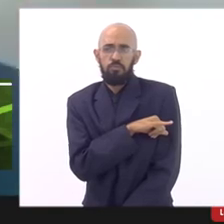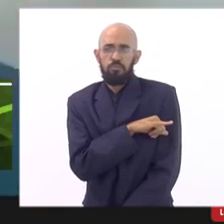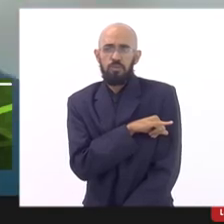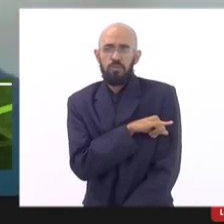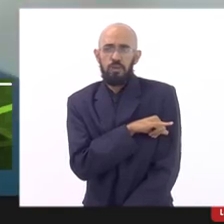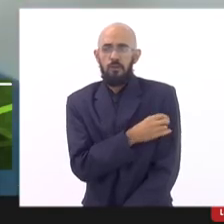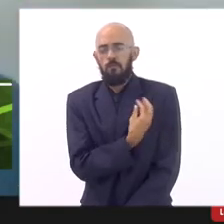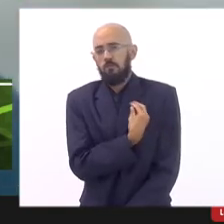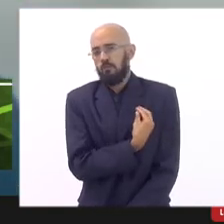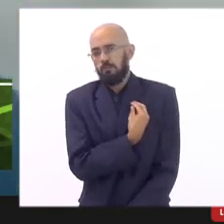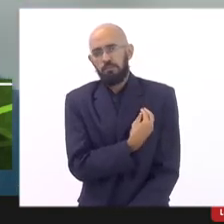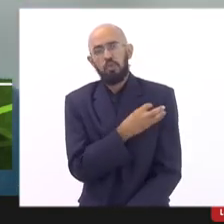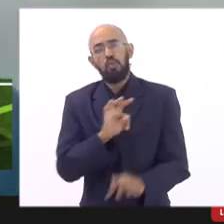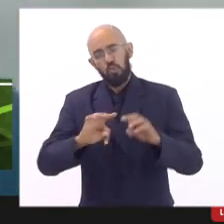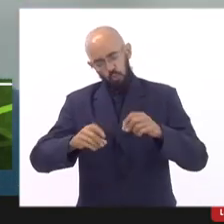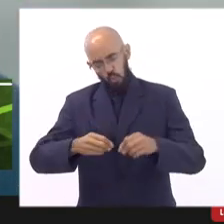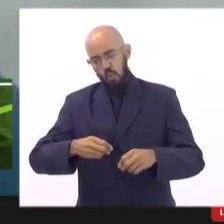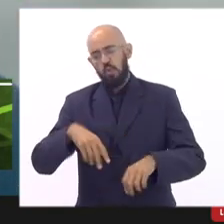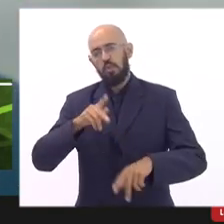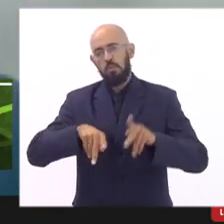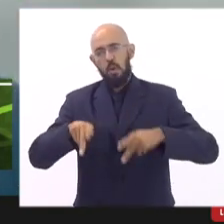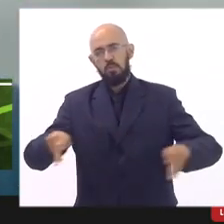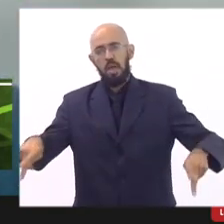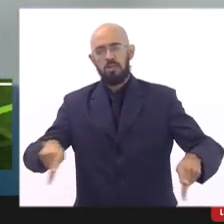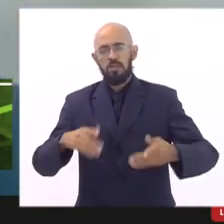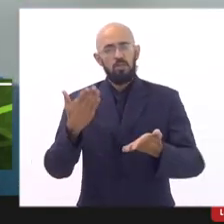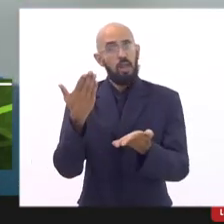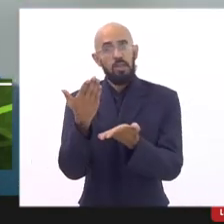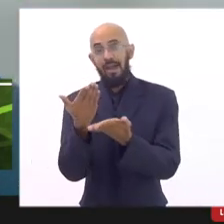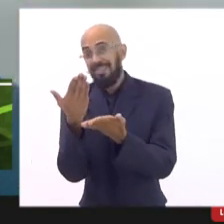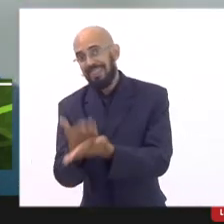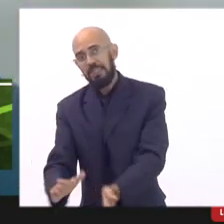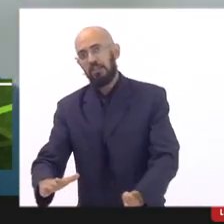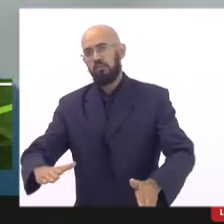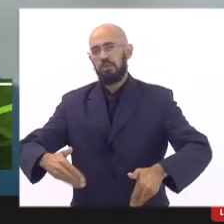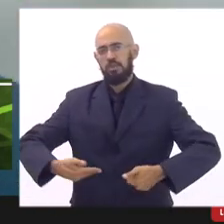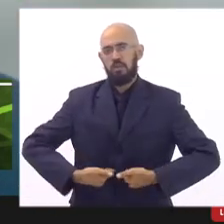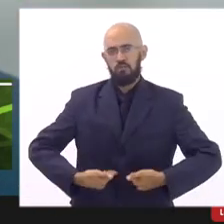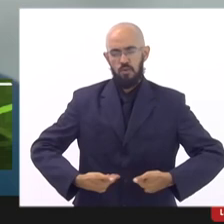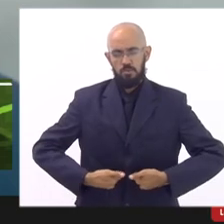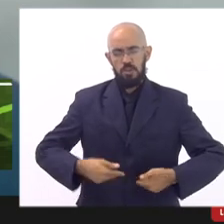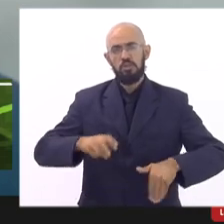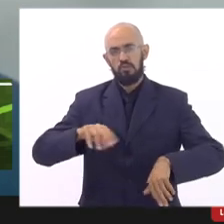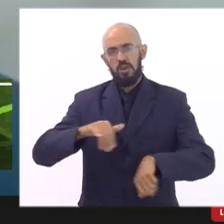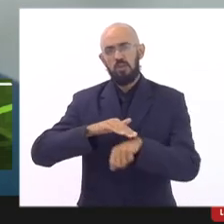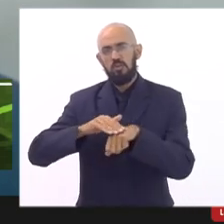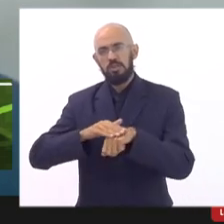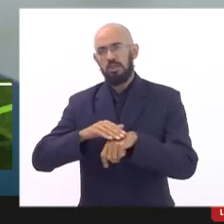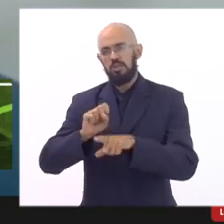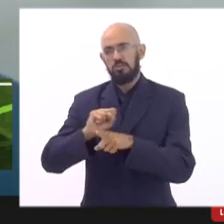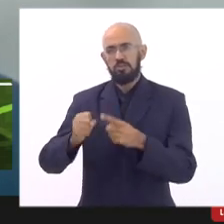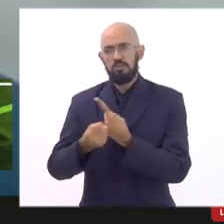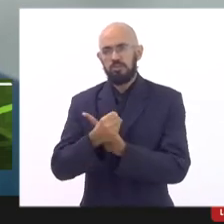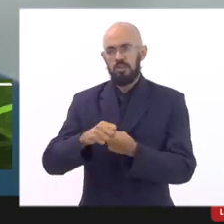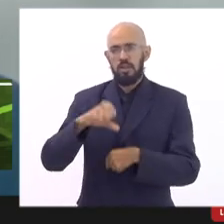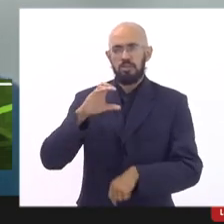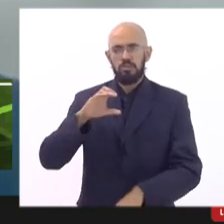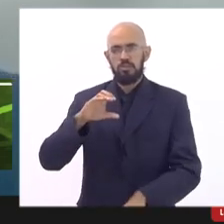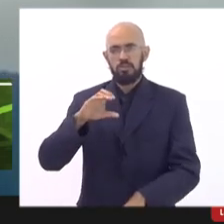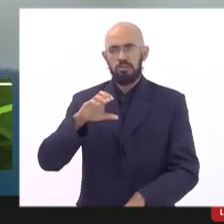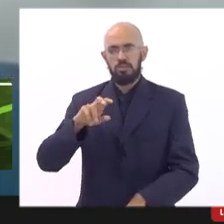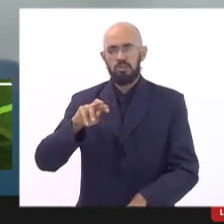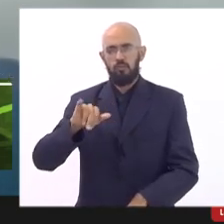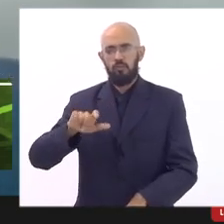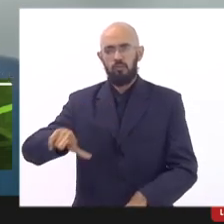todos os cidadãos fluminenses vivam aí livre da fome a gente vai conversar com a sociedade civil e vamos